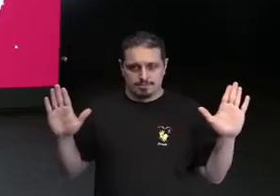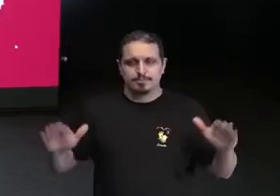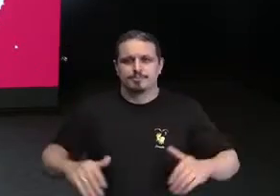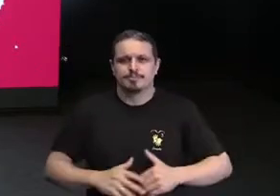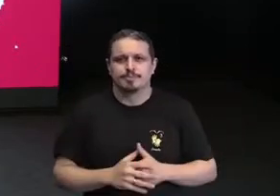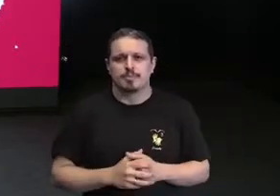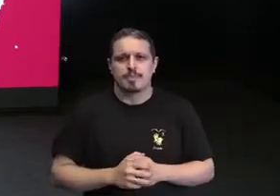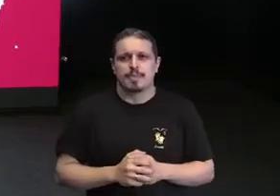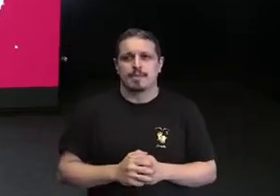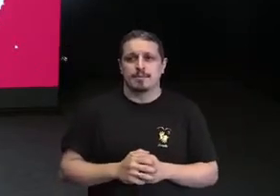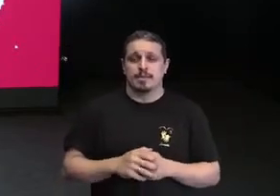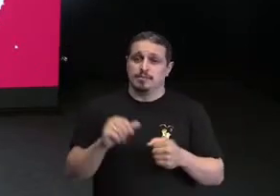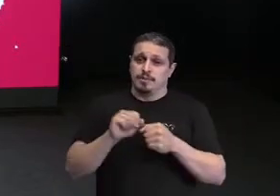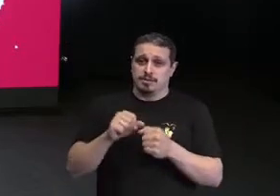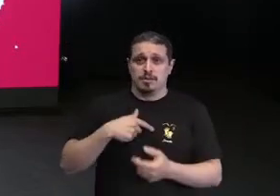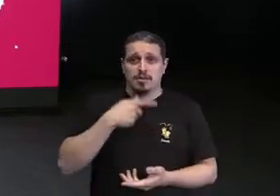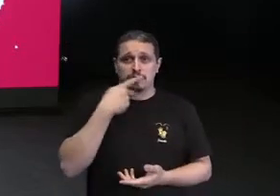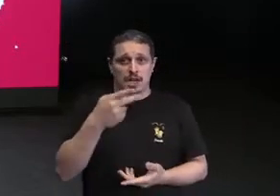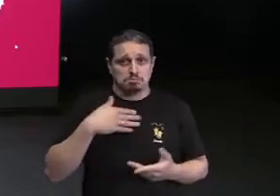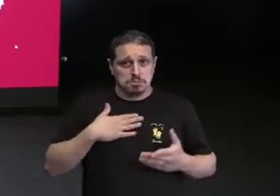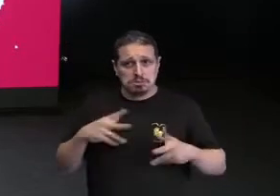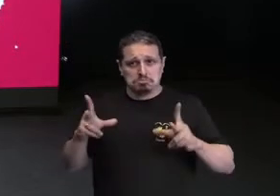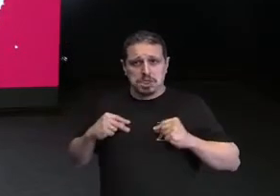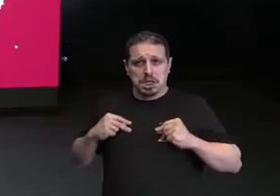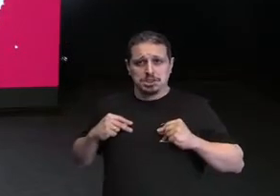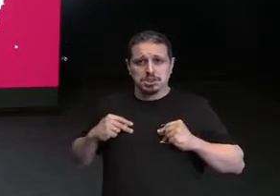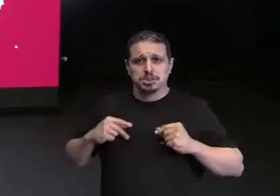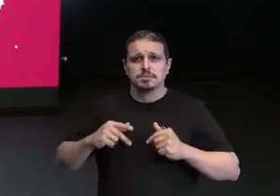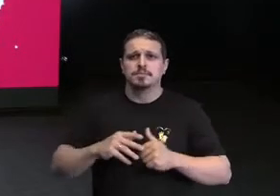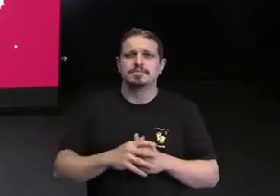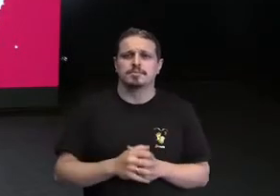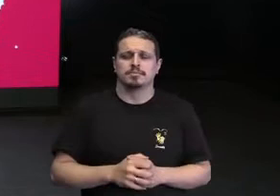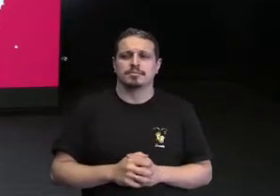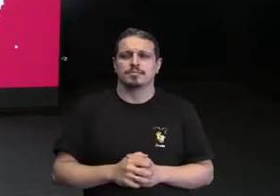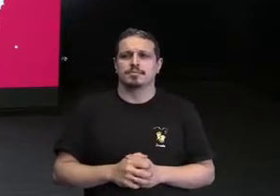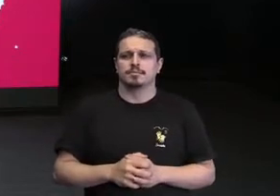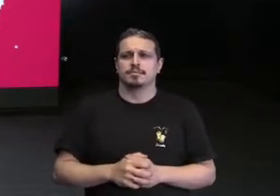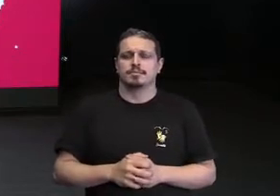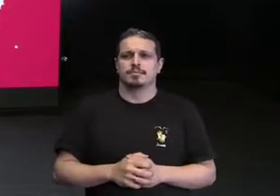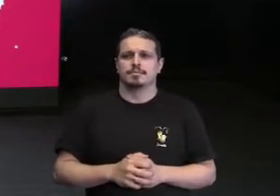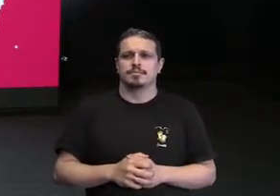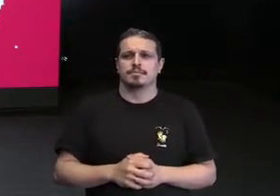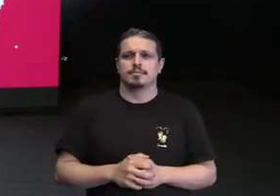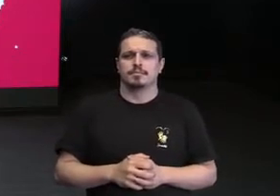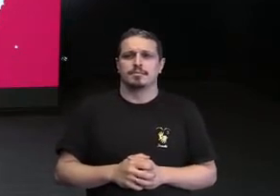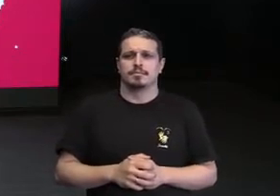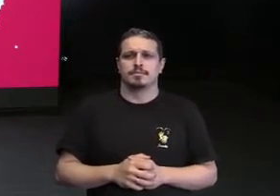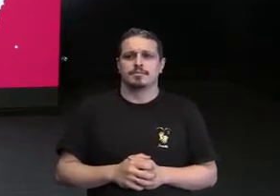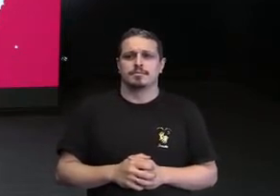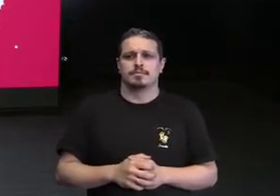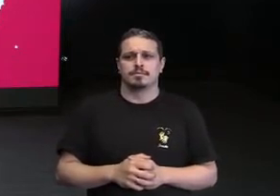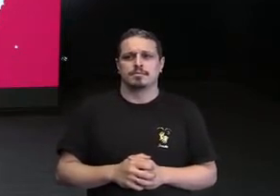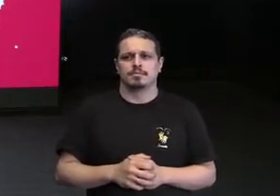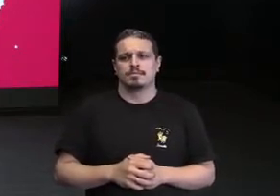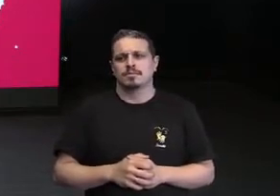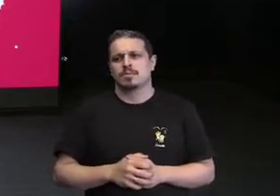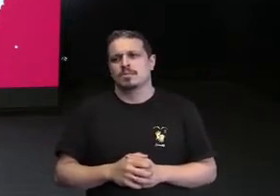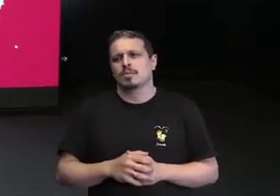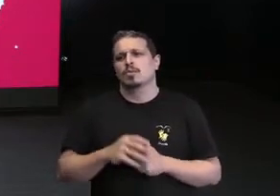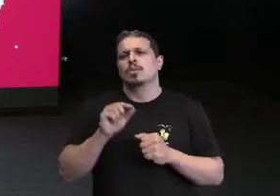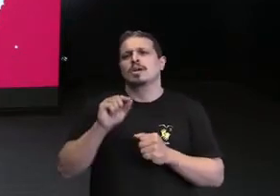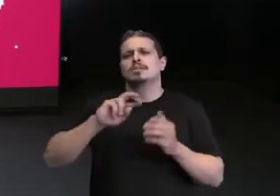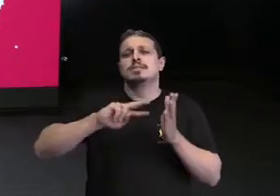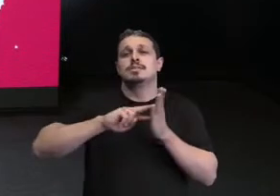o termo, o significado da palavra meritocracia, que é o predomínio numa sociedade,